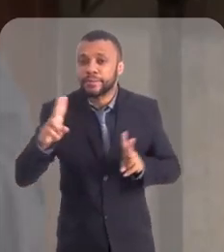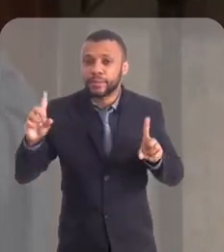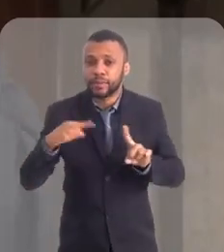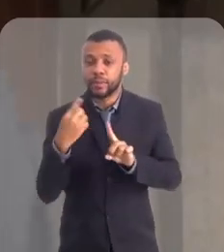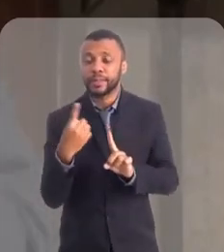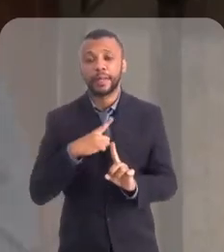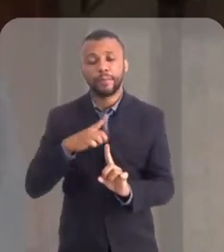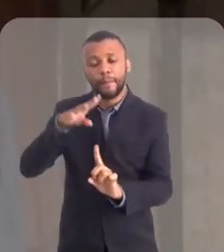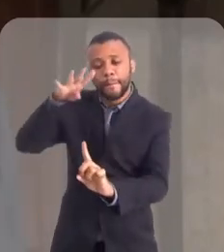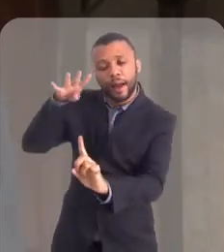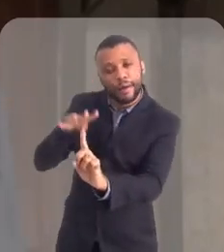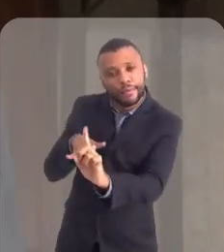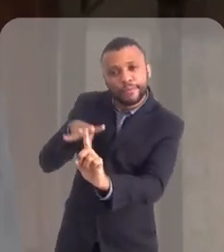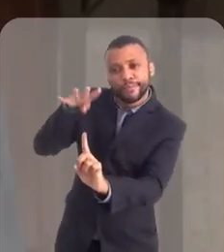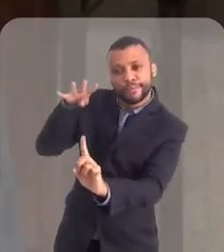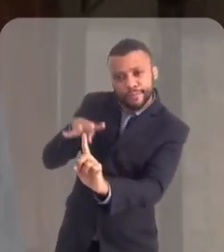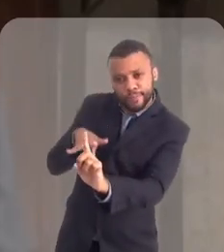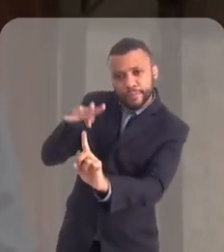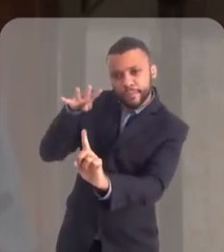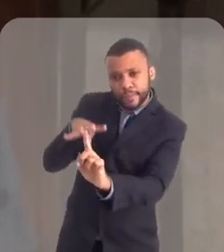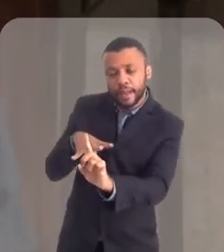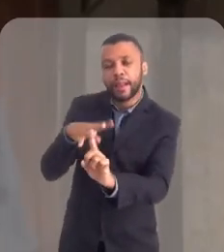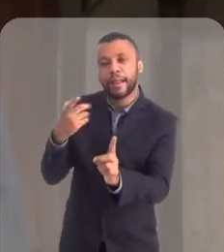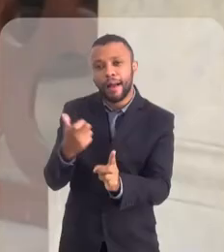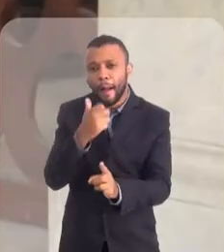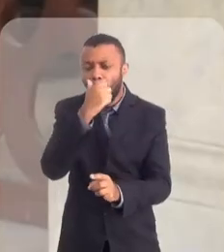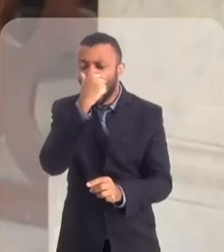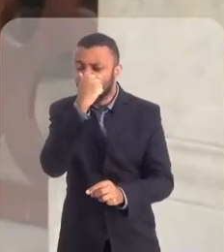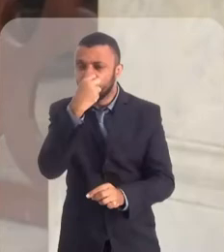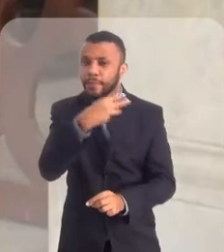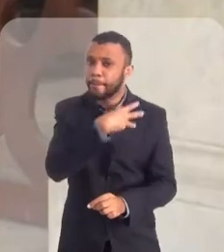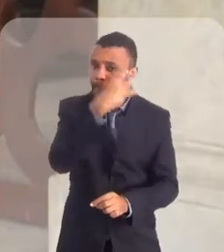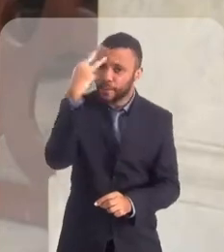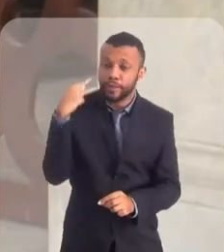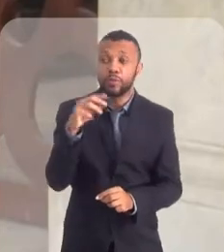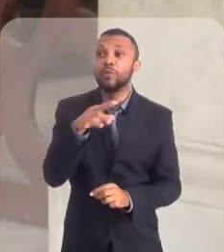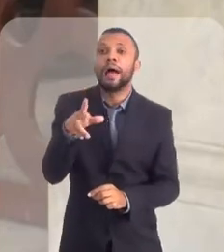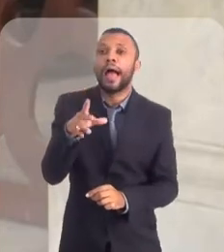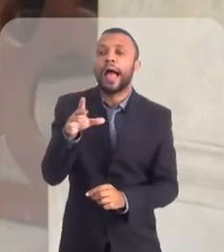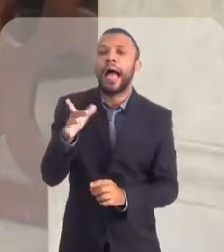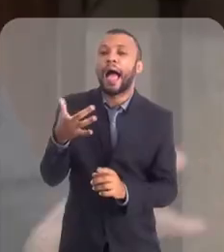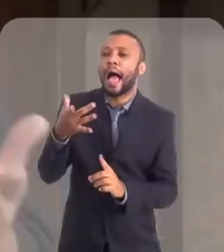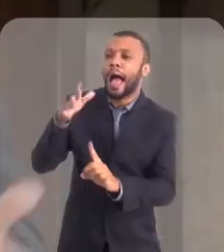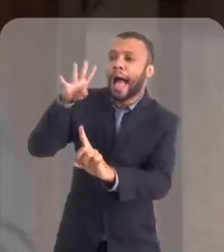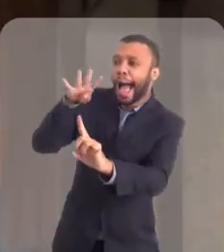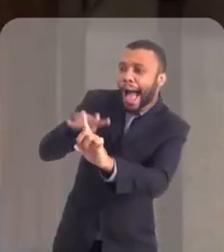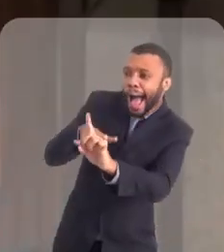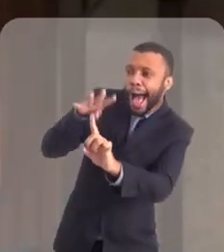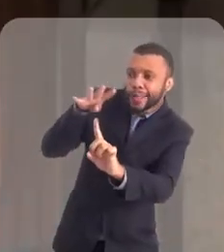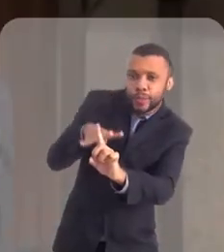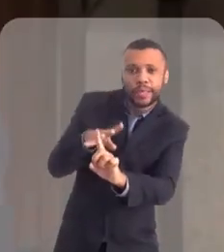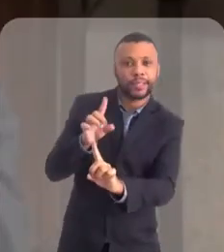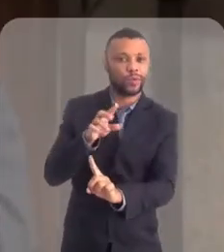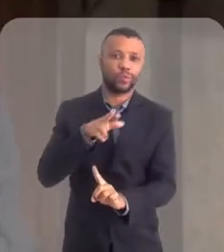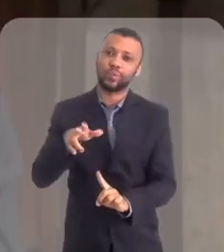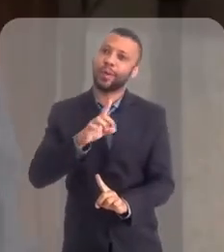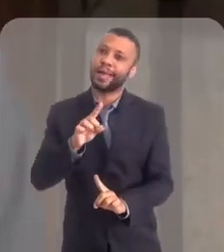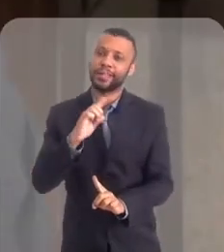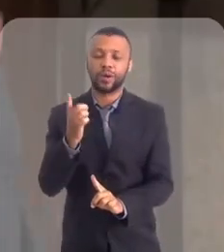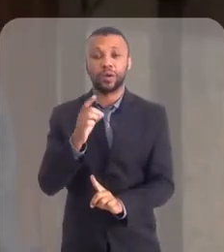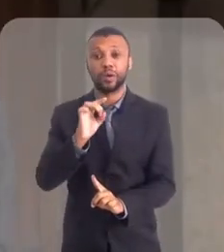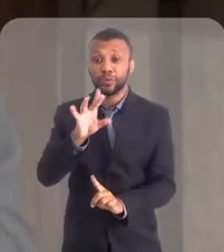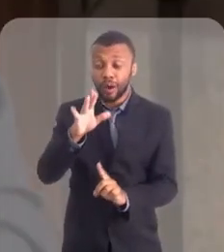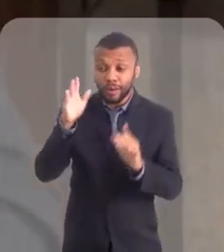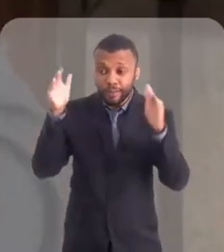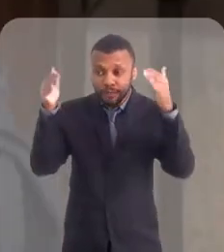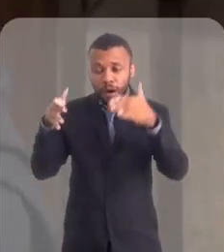diferença. Mas temos uma veneração muito grande pela Virgem Maria. Não é adoração, obviamente. A adoração devemos,